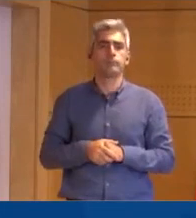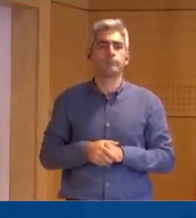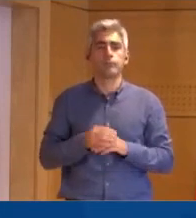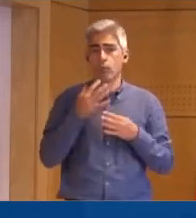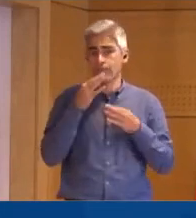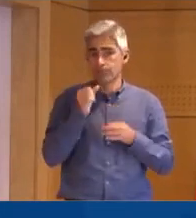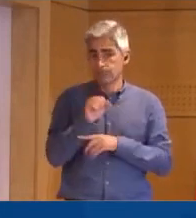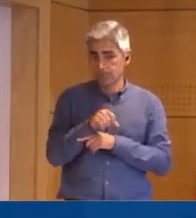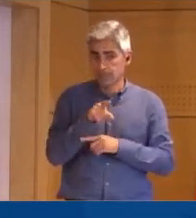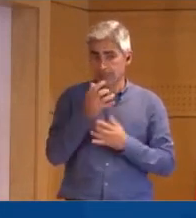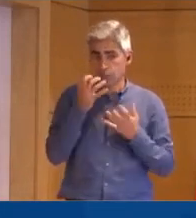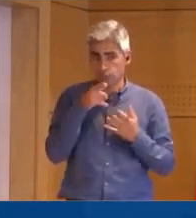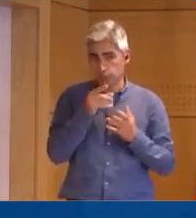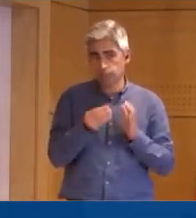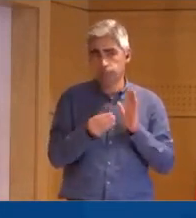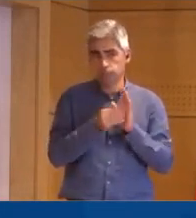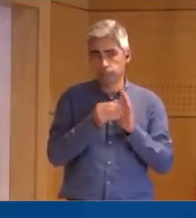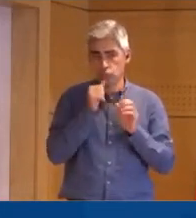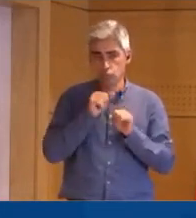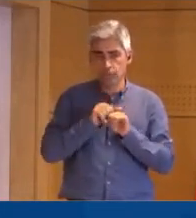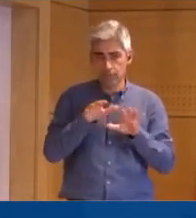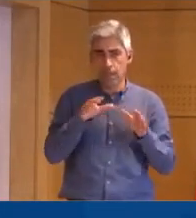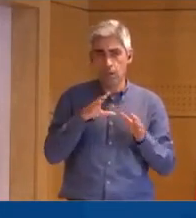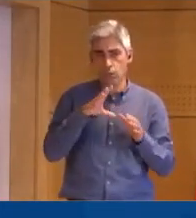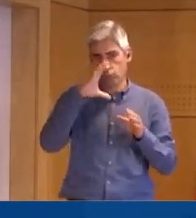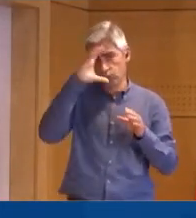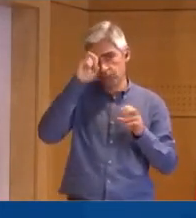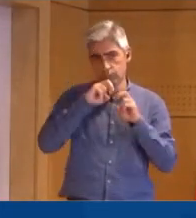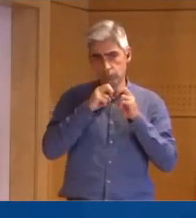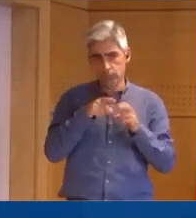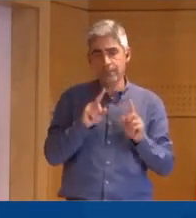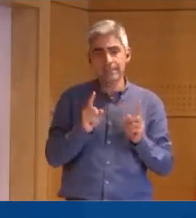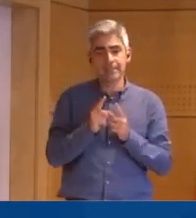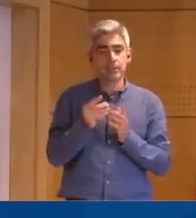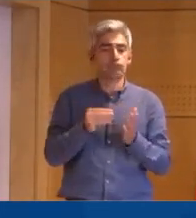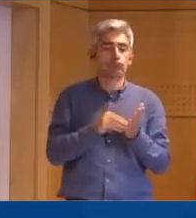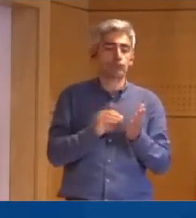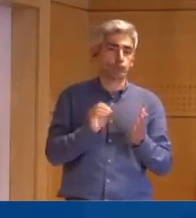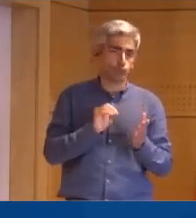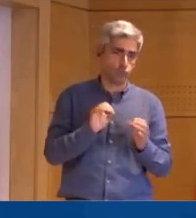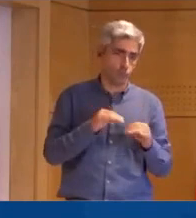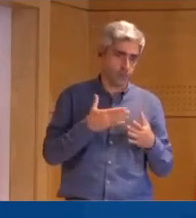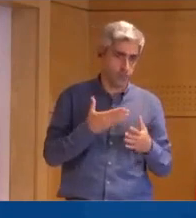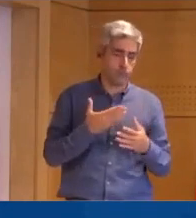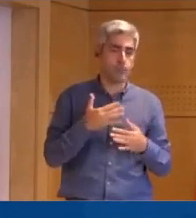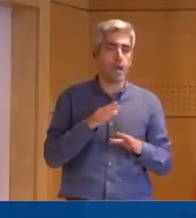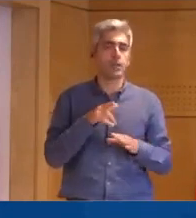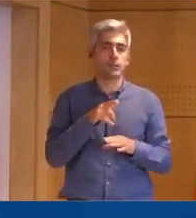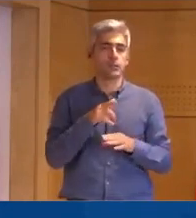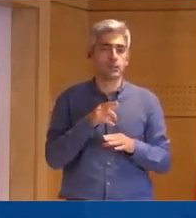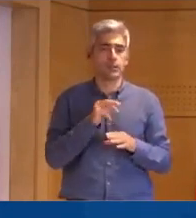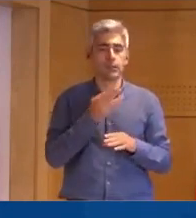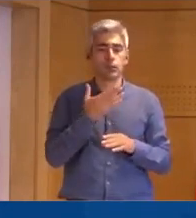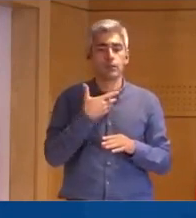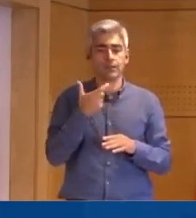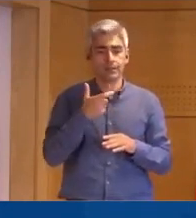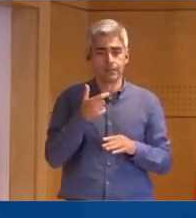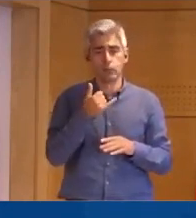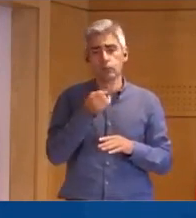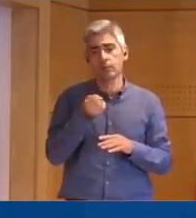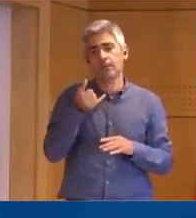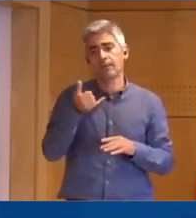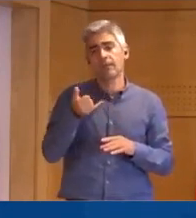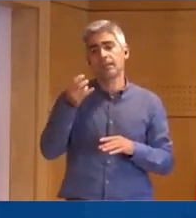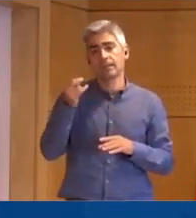Confirmo com certeza. Essa informação constará do comunicado do Conselho de Ministros. Não estava na síntese que fiz no início, mas é 31 de dezembro de